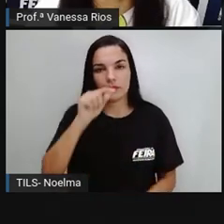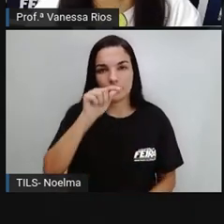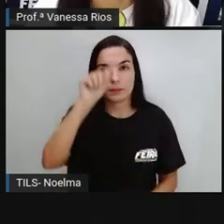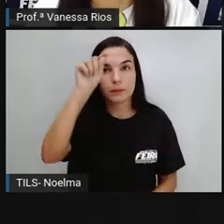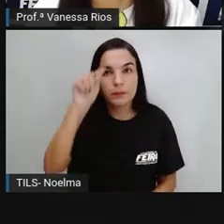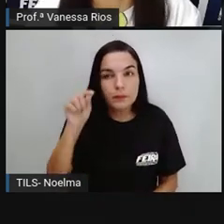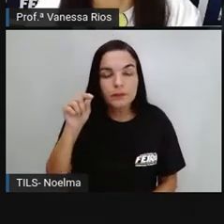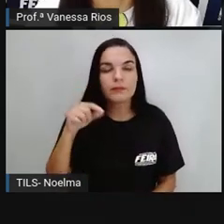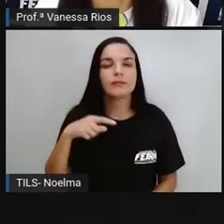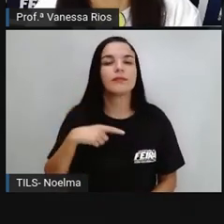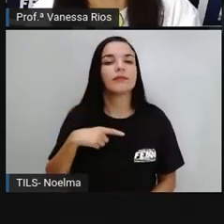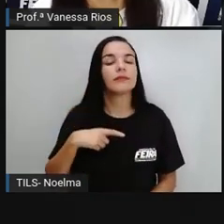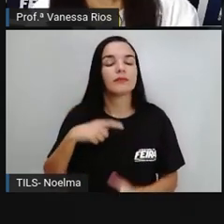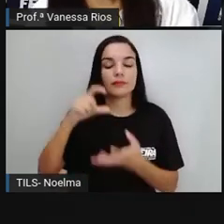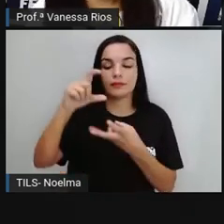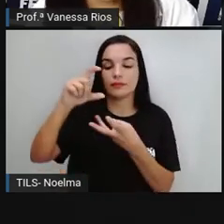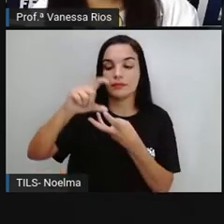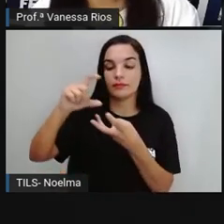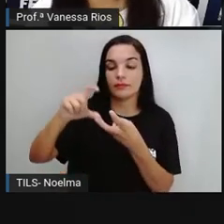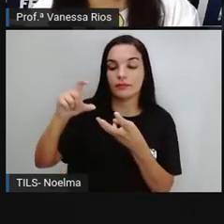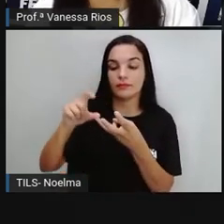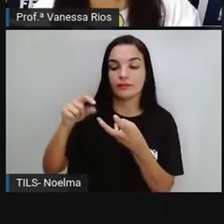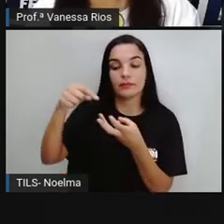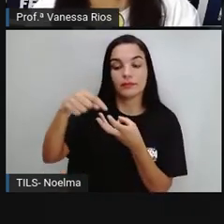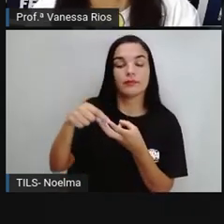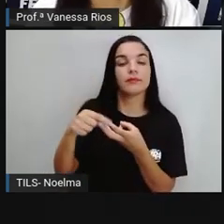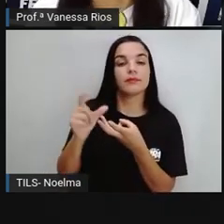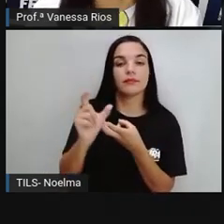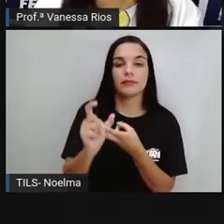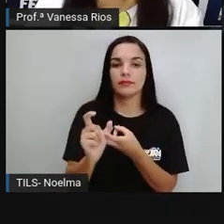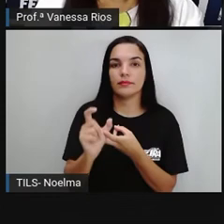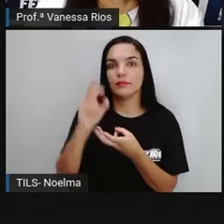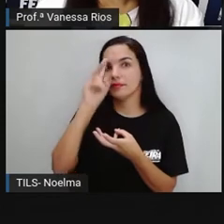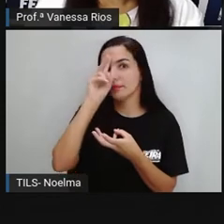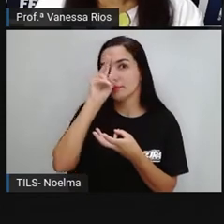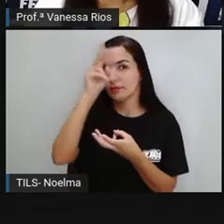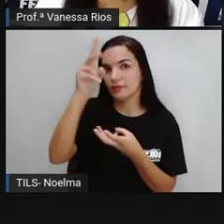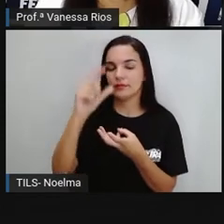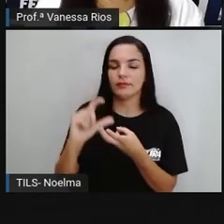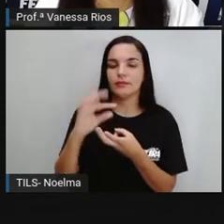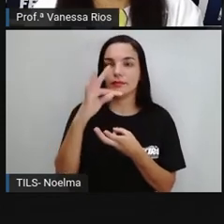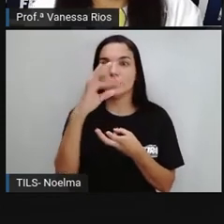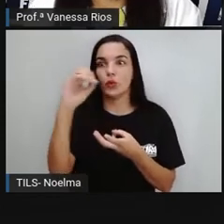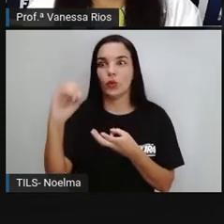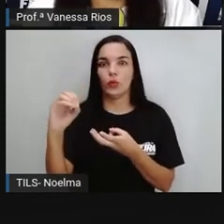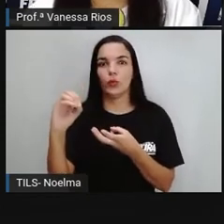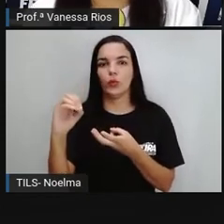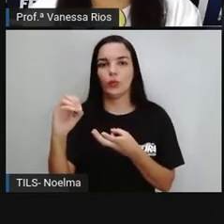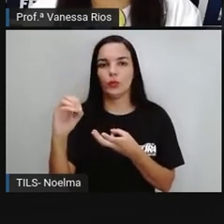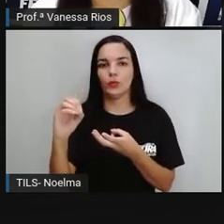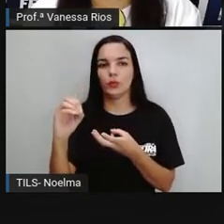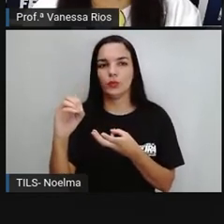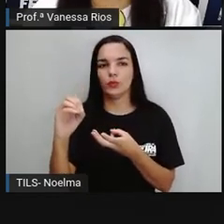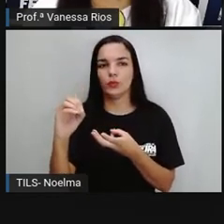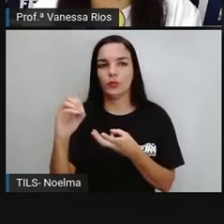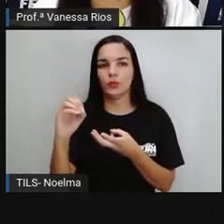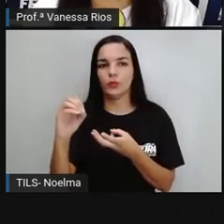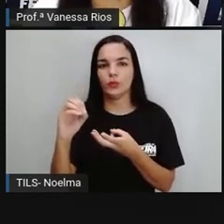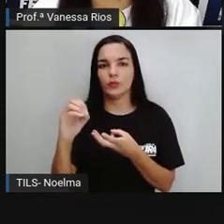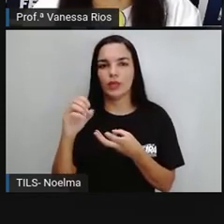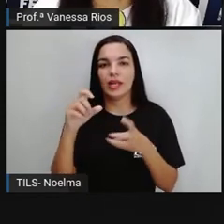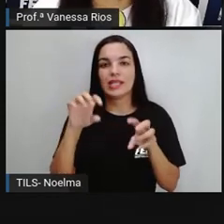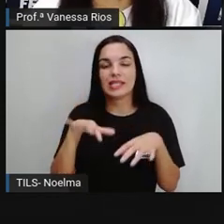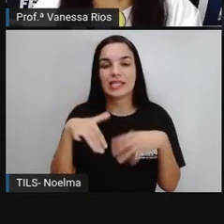circunflexo, que a sílaba tônica é a sílaba tô. E que se a gente contar em relação aí a